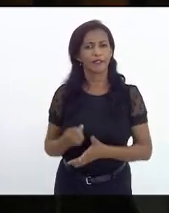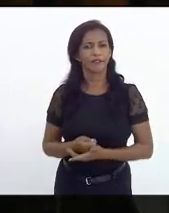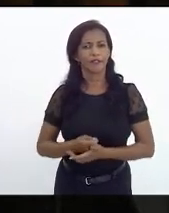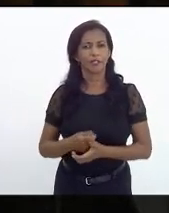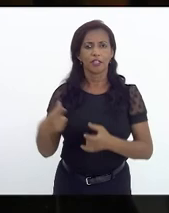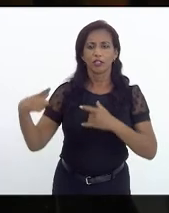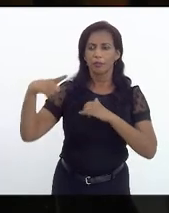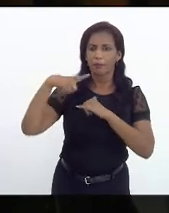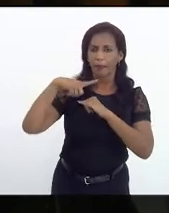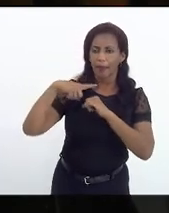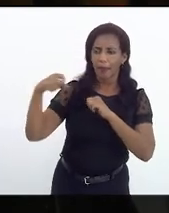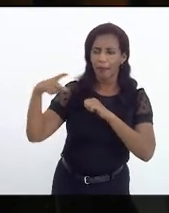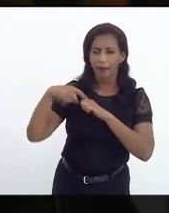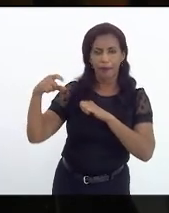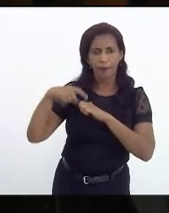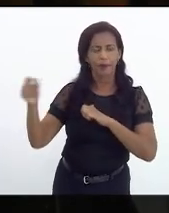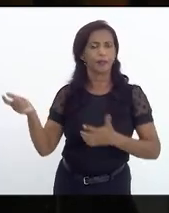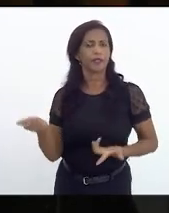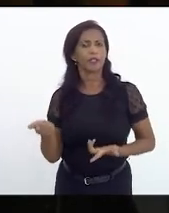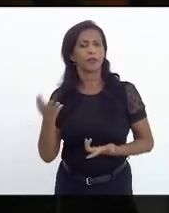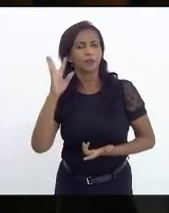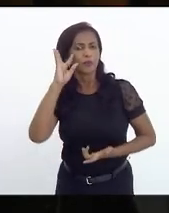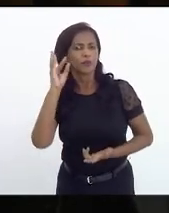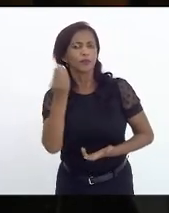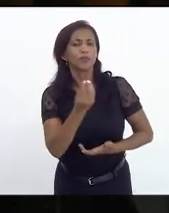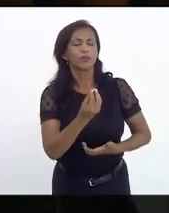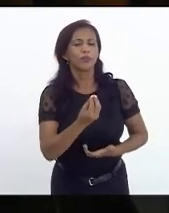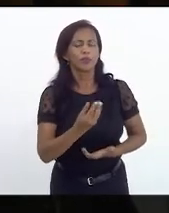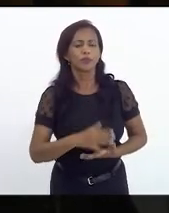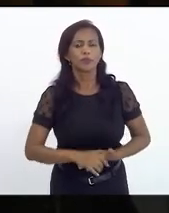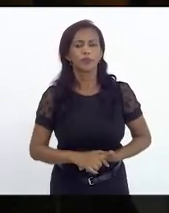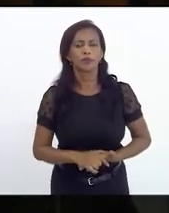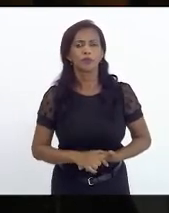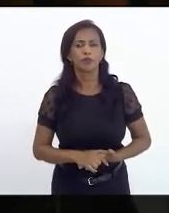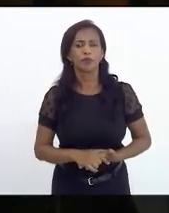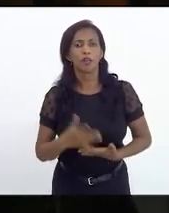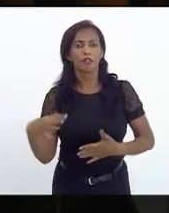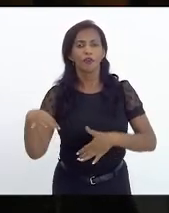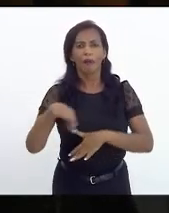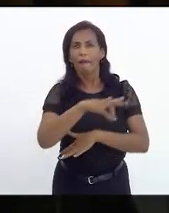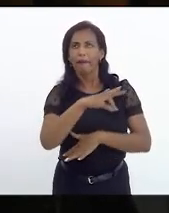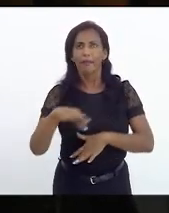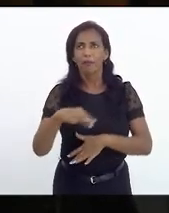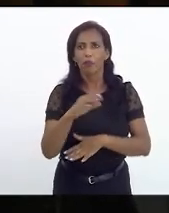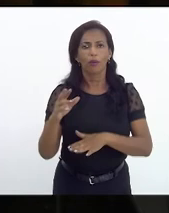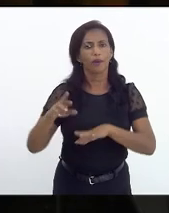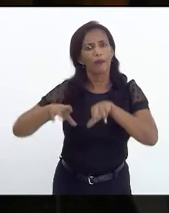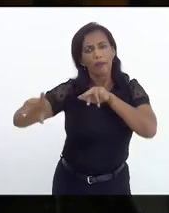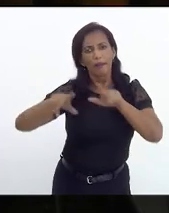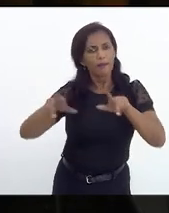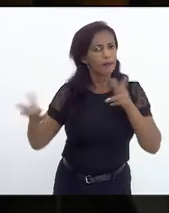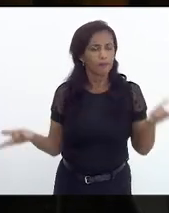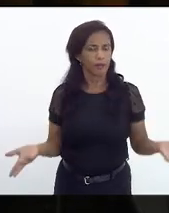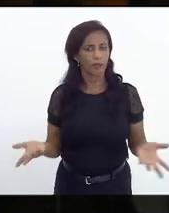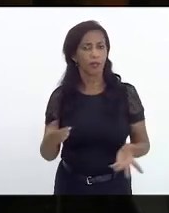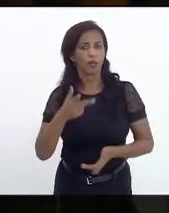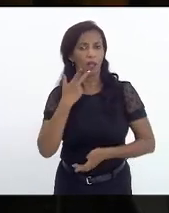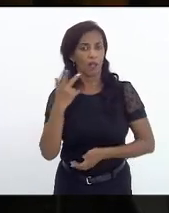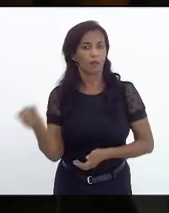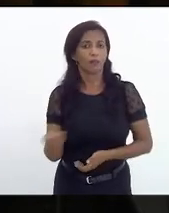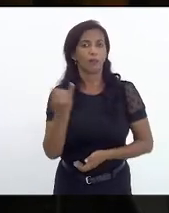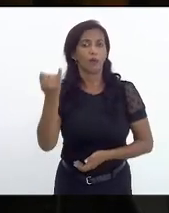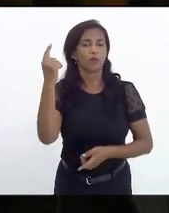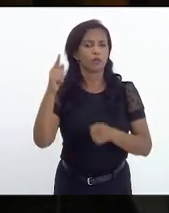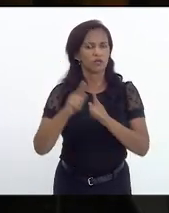empreendedorismo de soluções arquitetônicas enfim então me parece importante também o